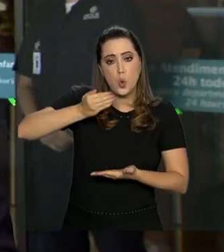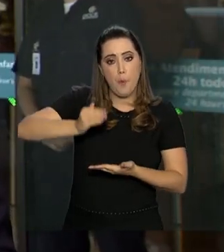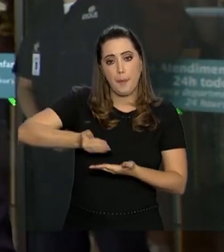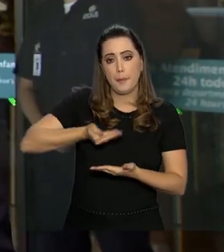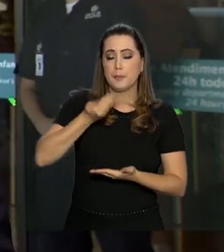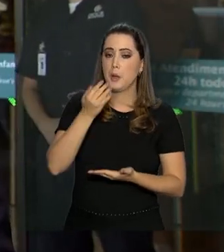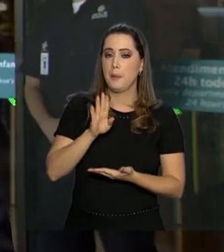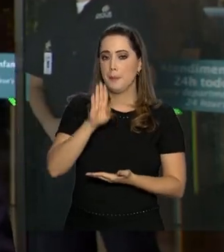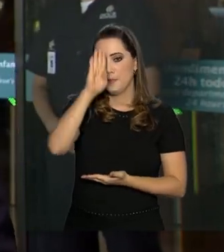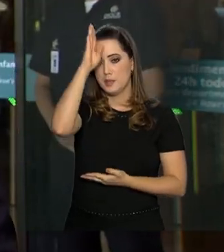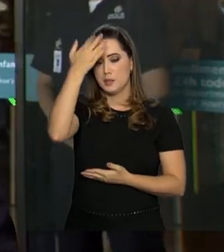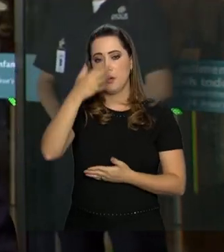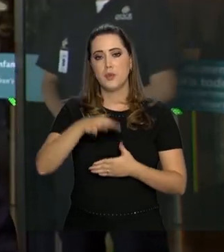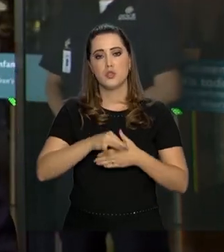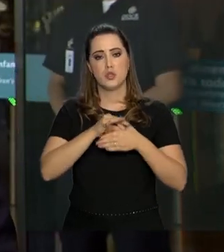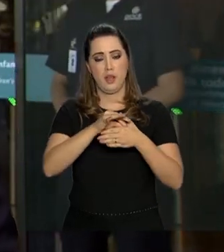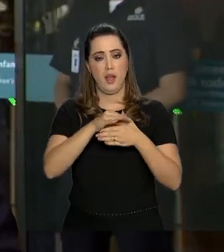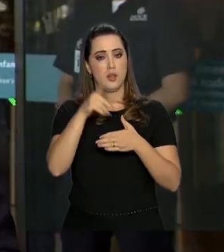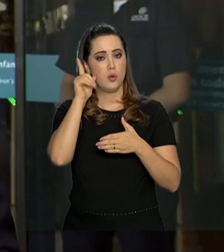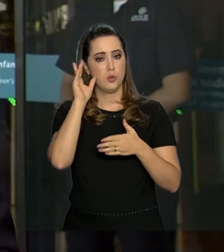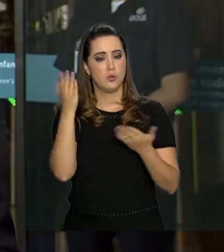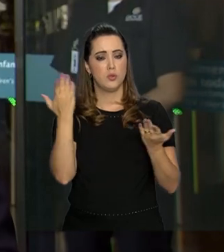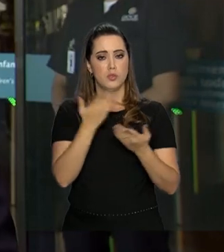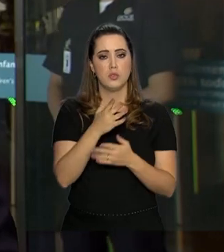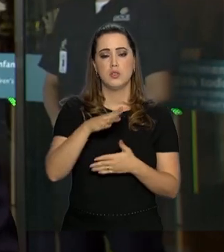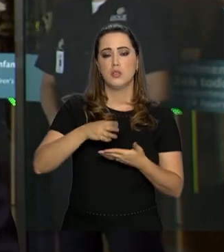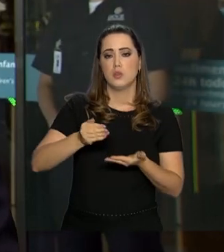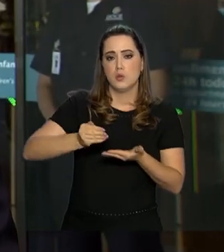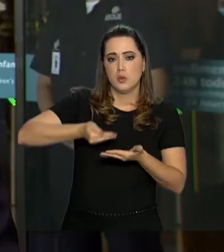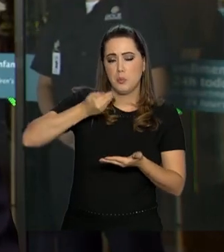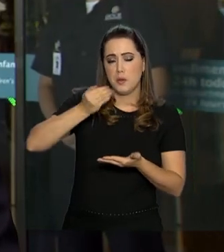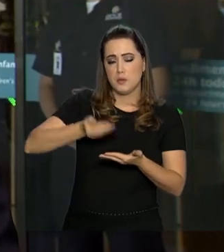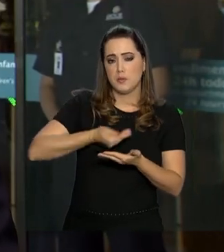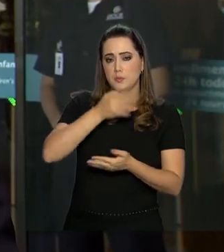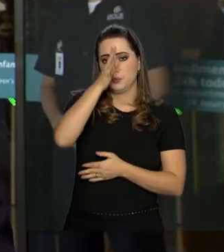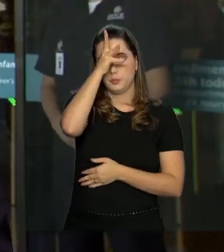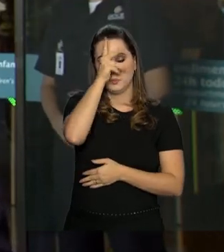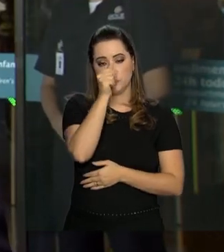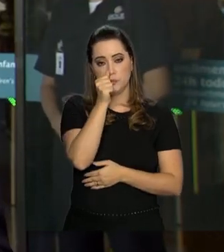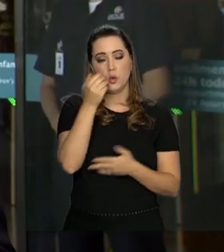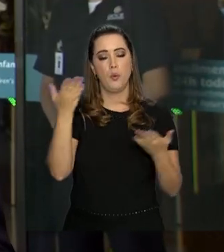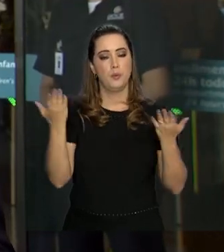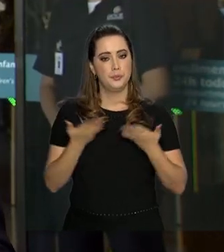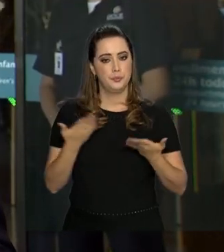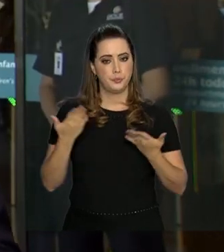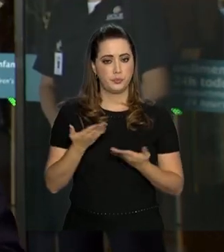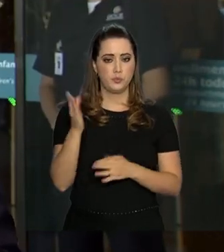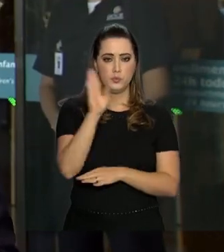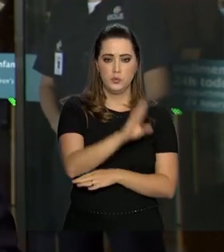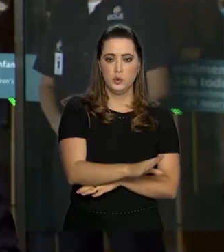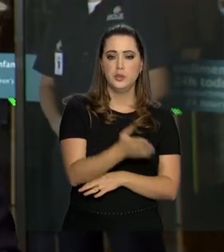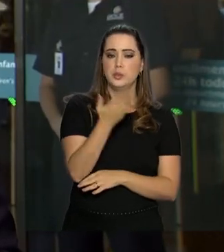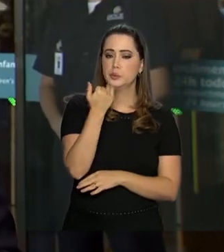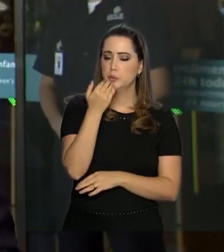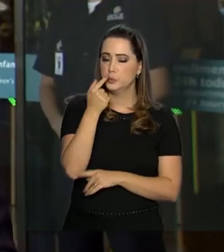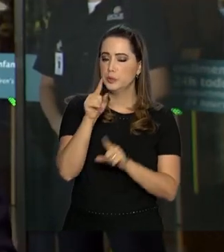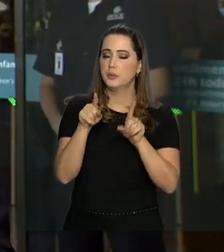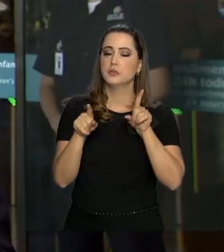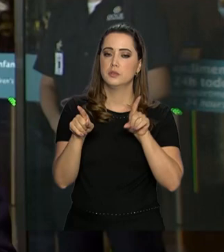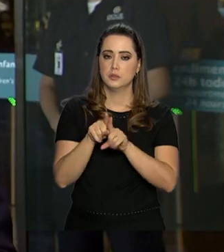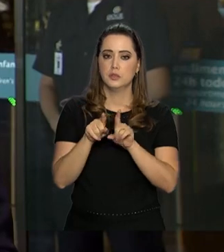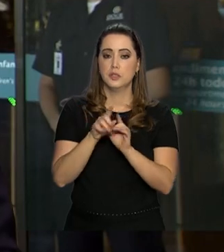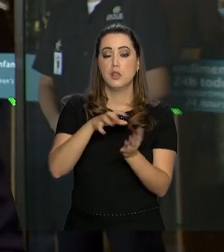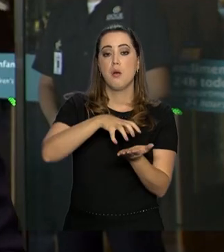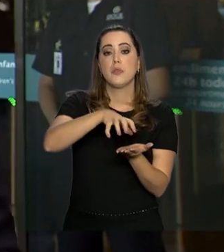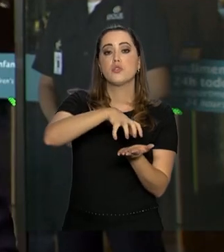principalmente caldo de carne, que ele tomou ontem, e caldo de galinha, que ele ingeriu na tarde de hoje, além de